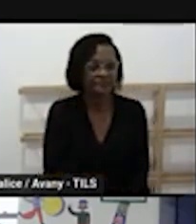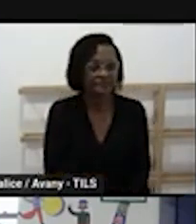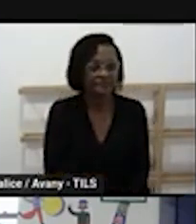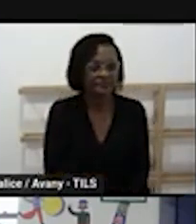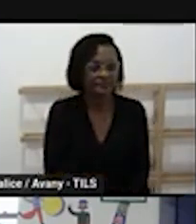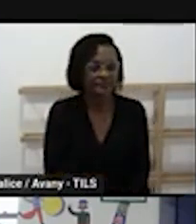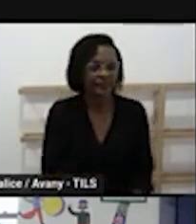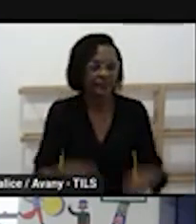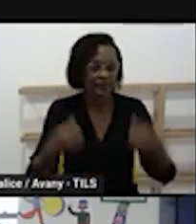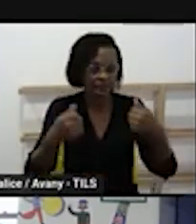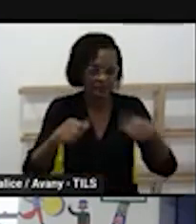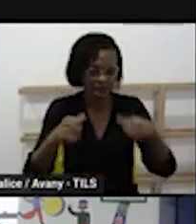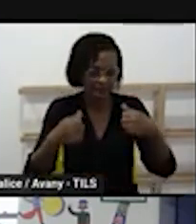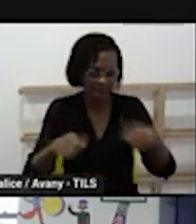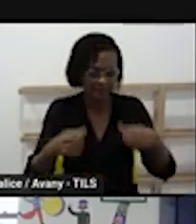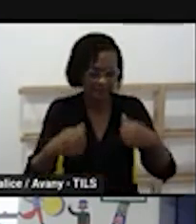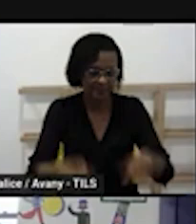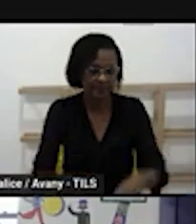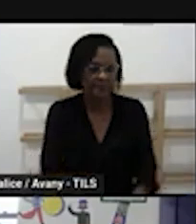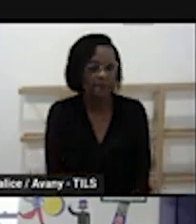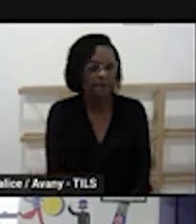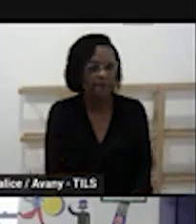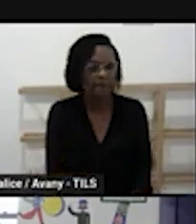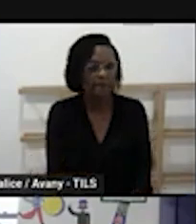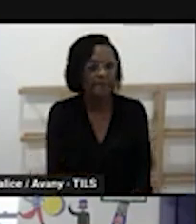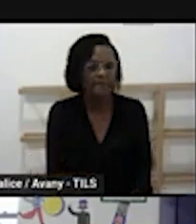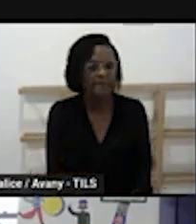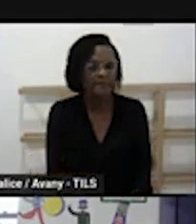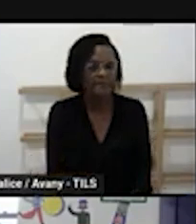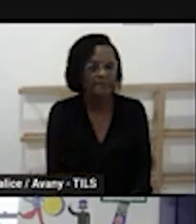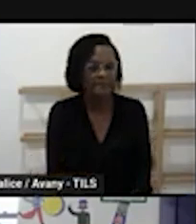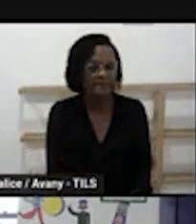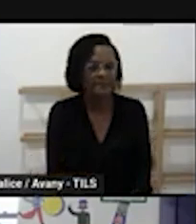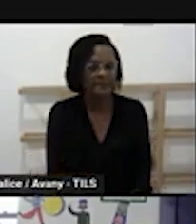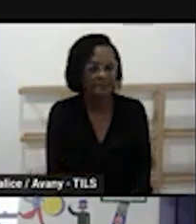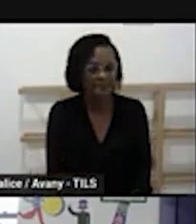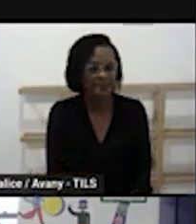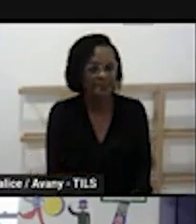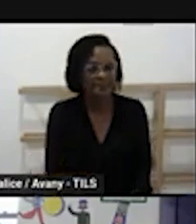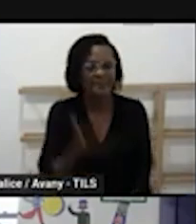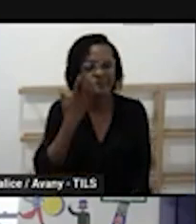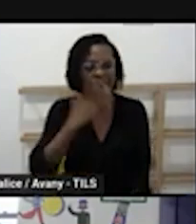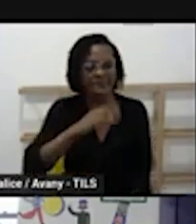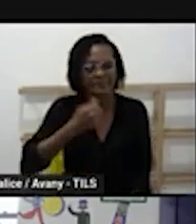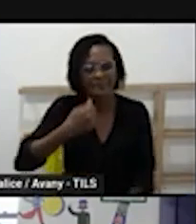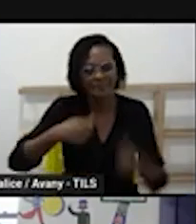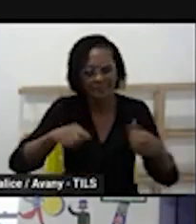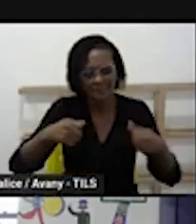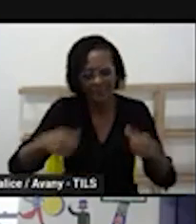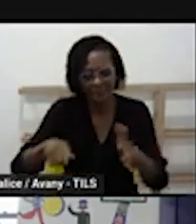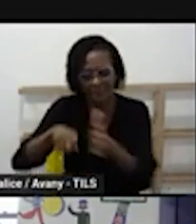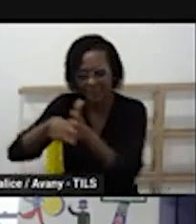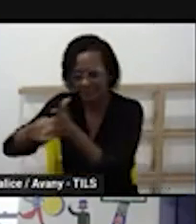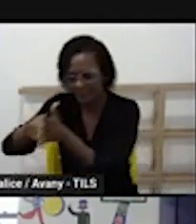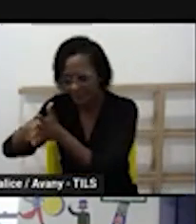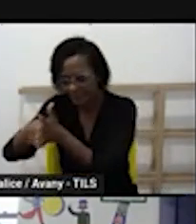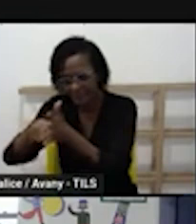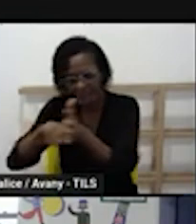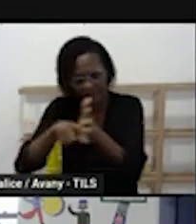a criança precisa a criança precisa investigar